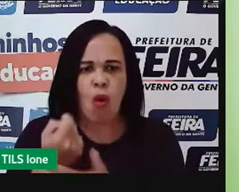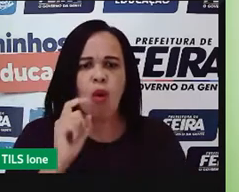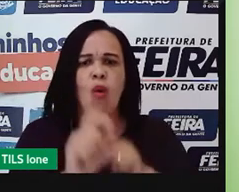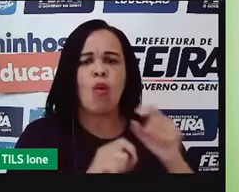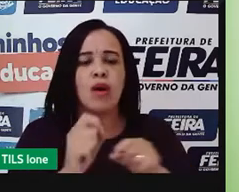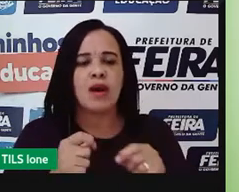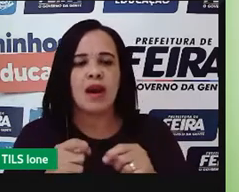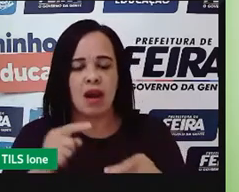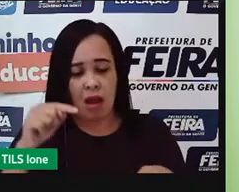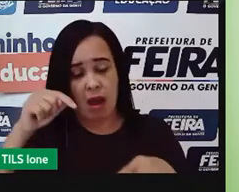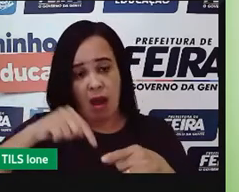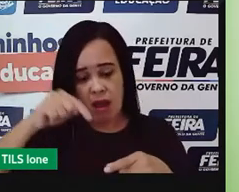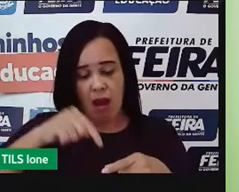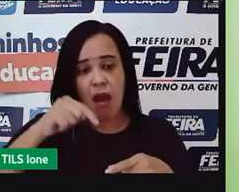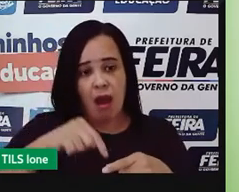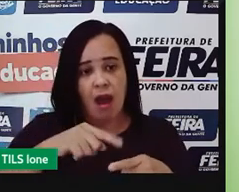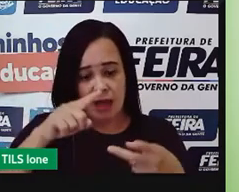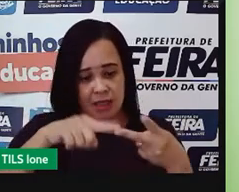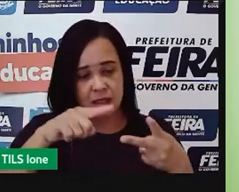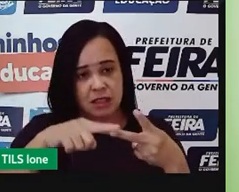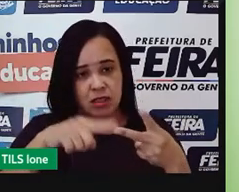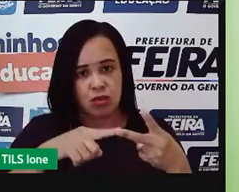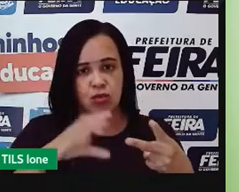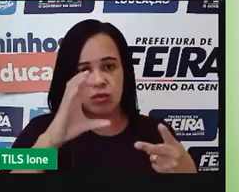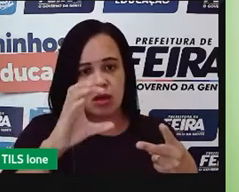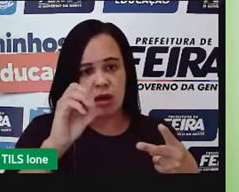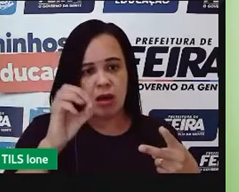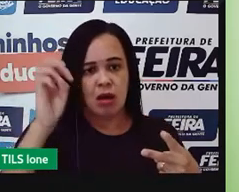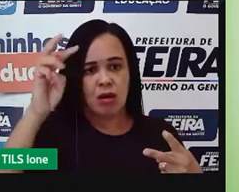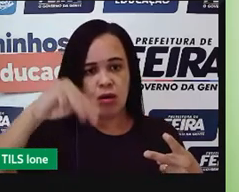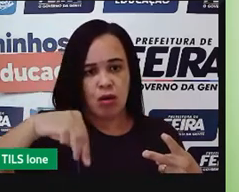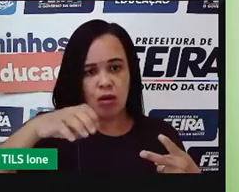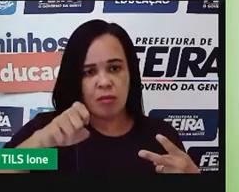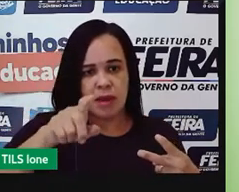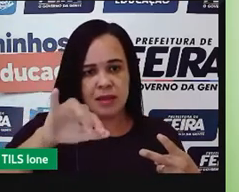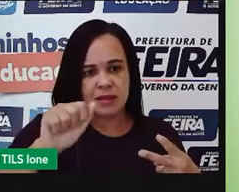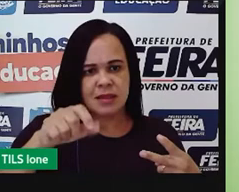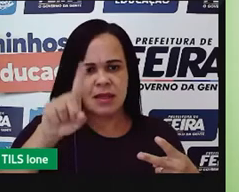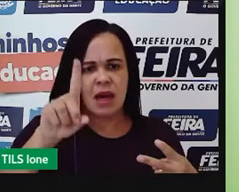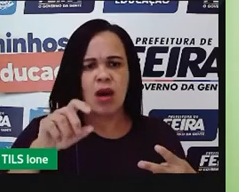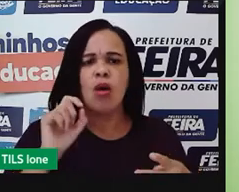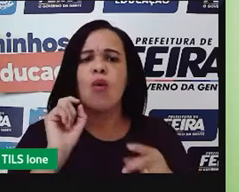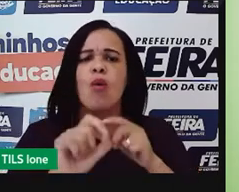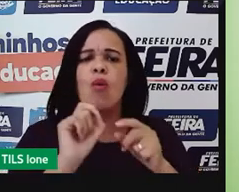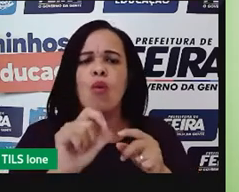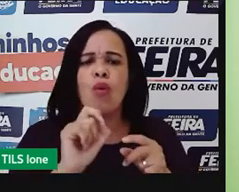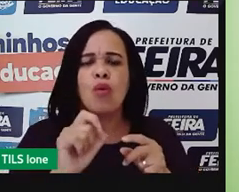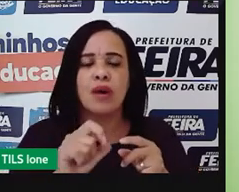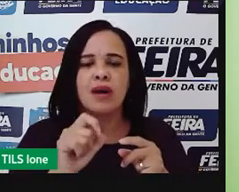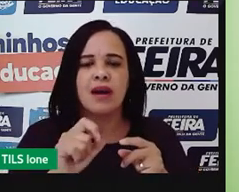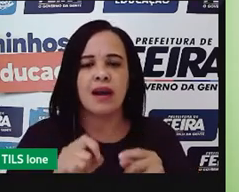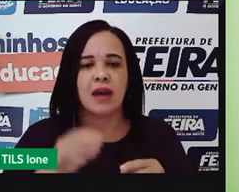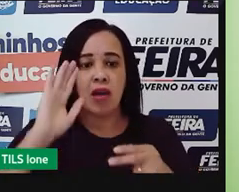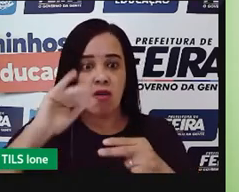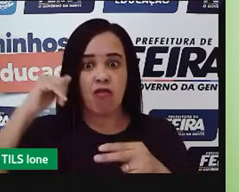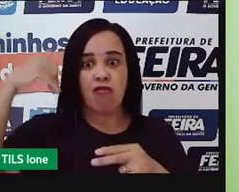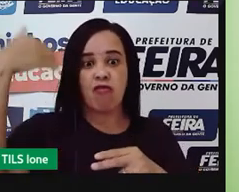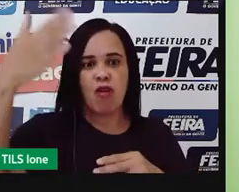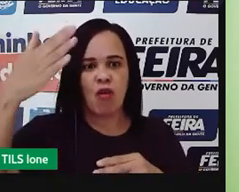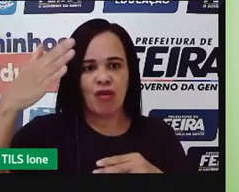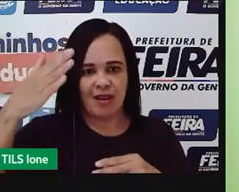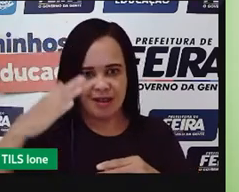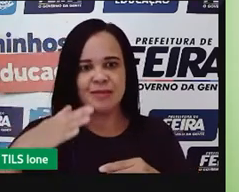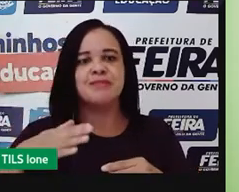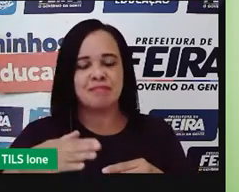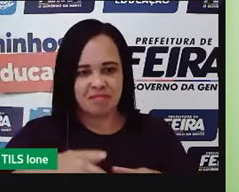voltada para o mercado externo, né. Ela não faz ali para atender aquele mercado local ali da cidade onde eles